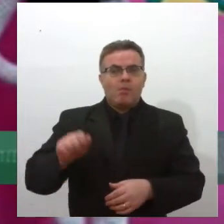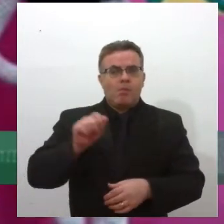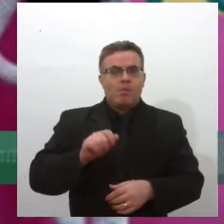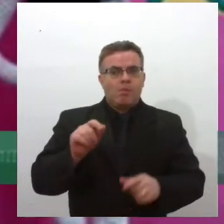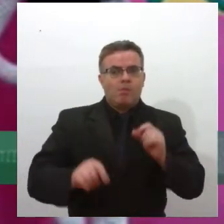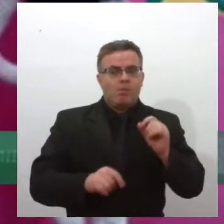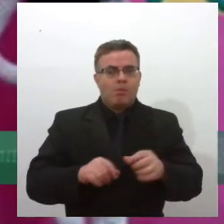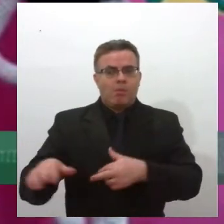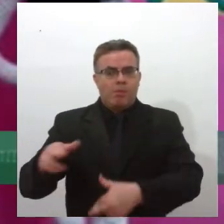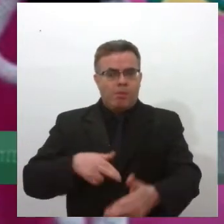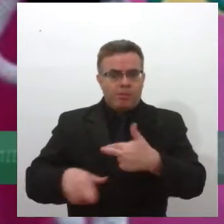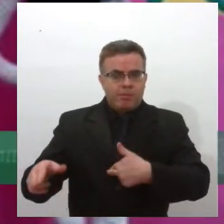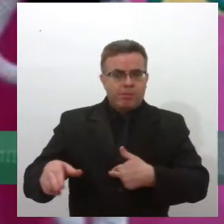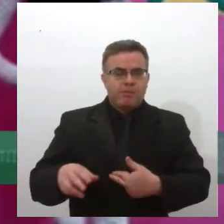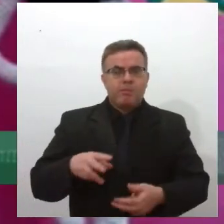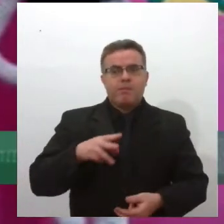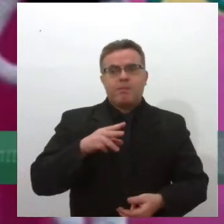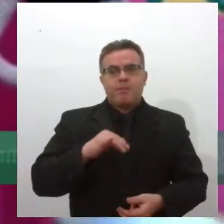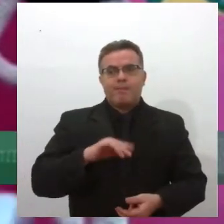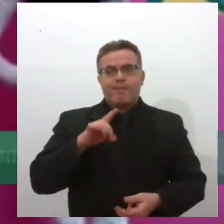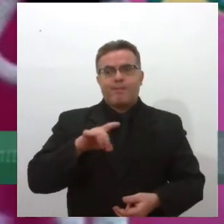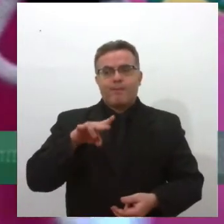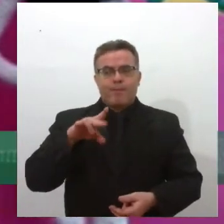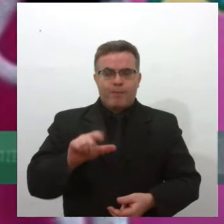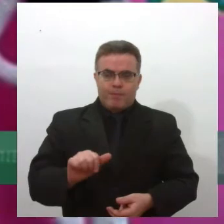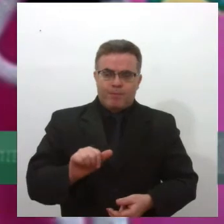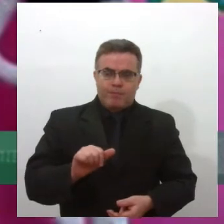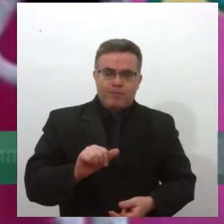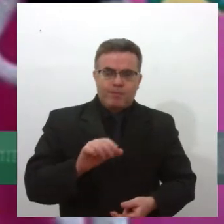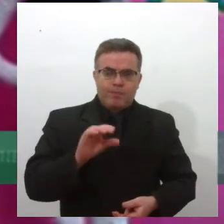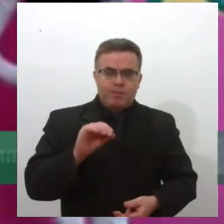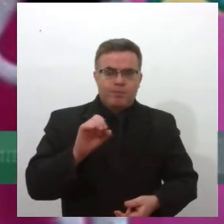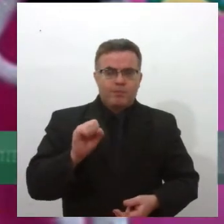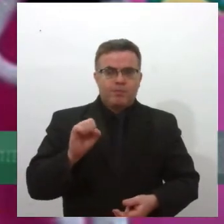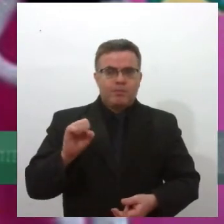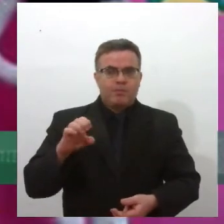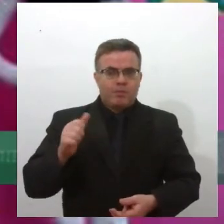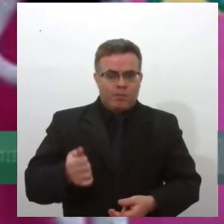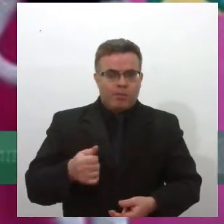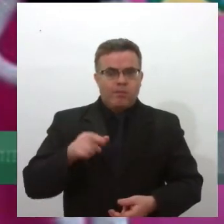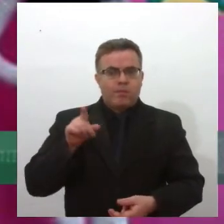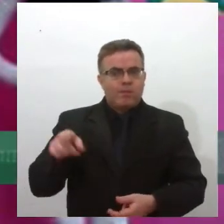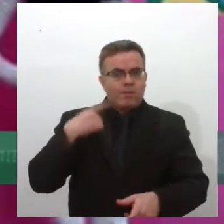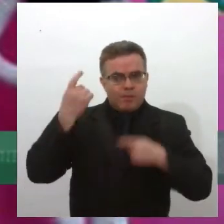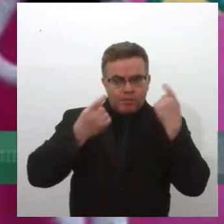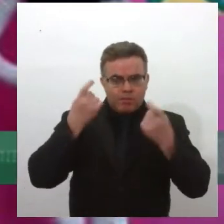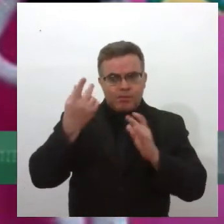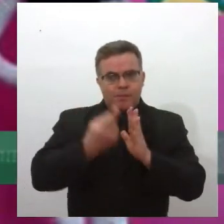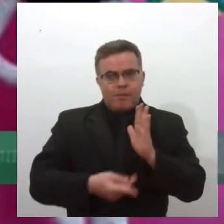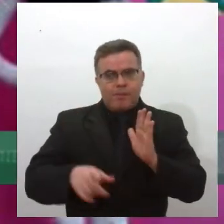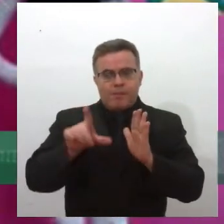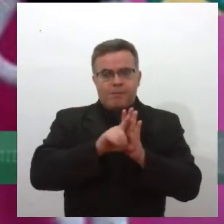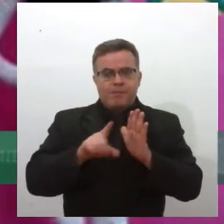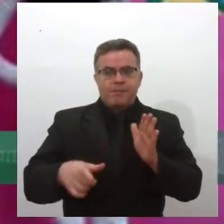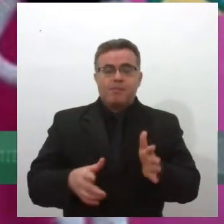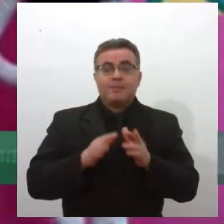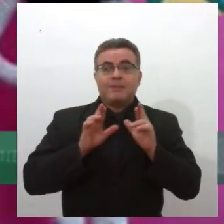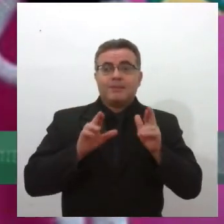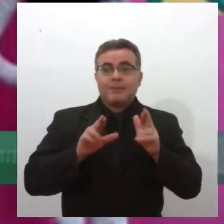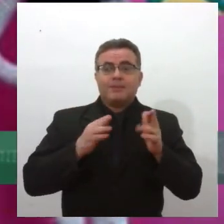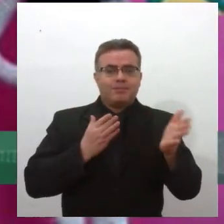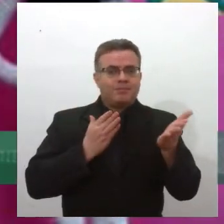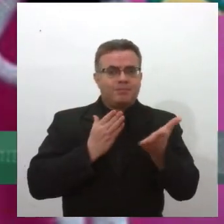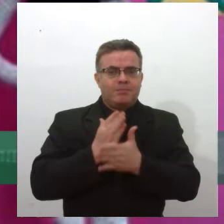transplantados de medula óssea e eles também me relataram uma preocupação em relação ao projeto de lei, porque o projeto de lei ele menciona